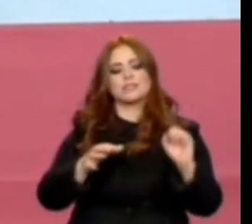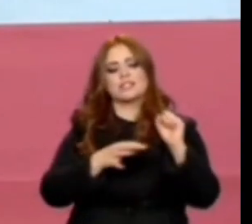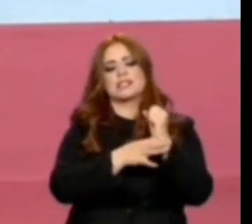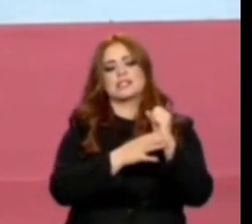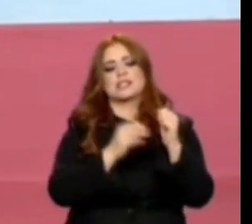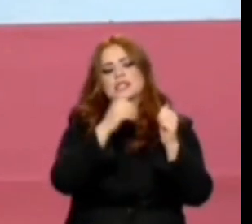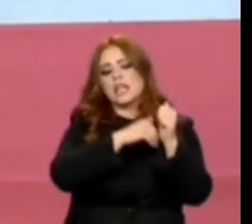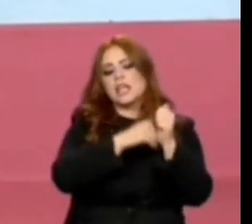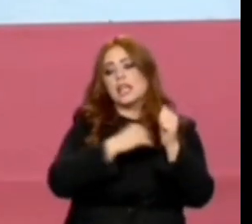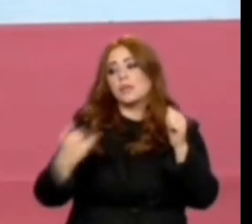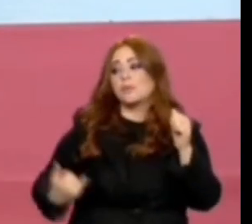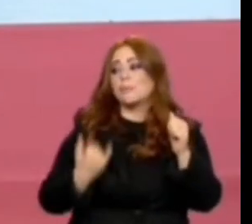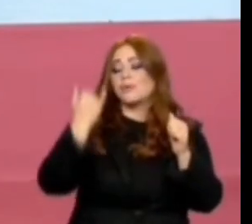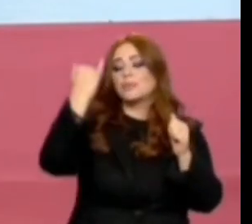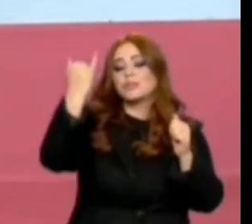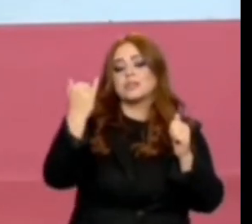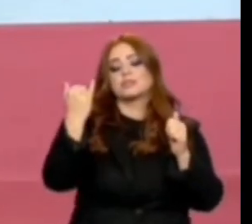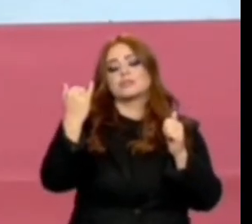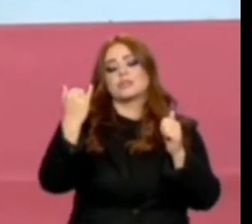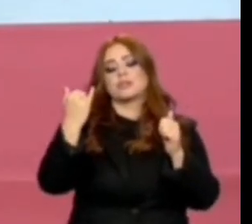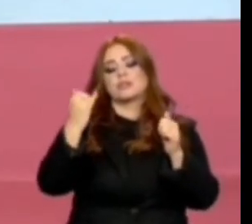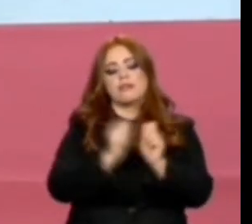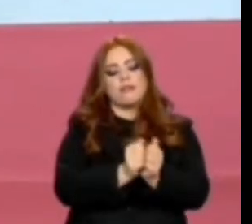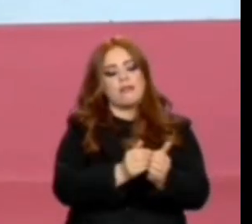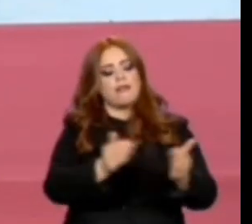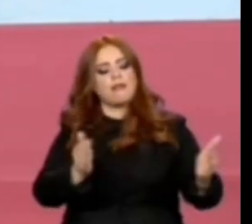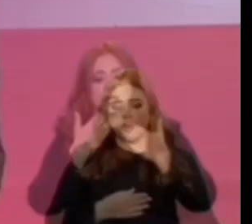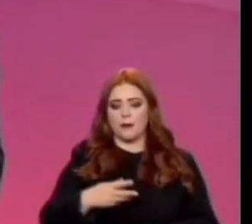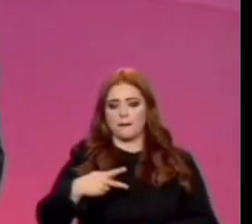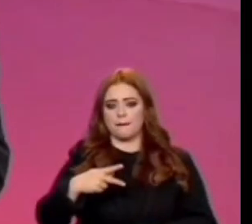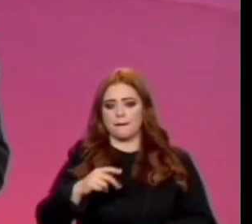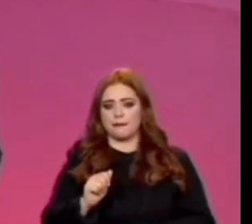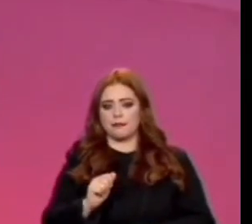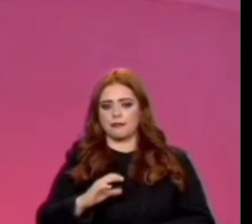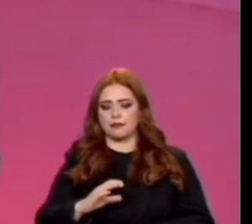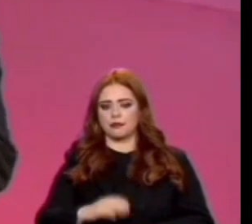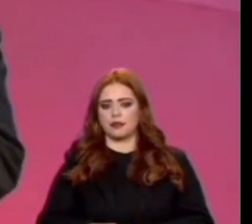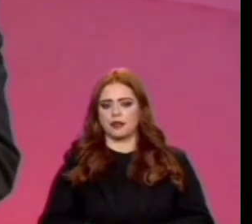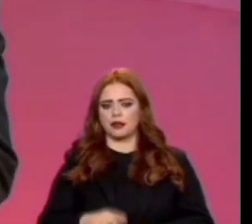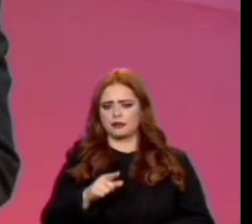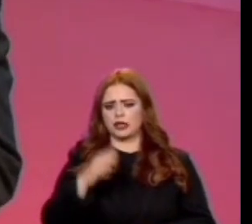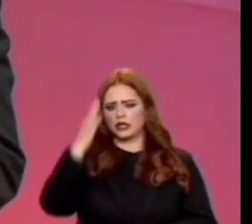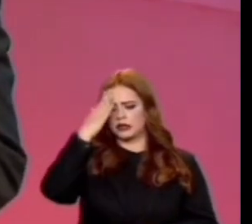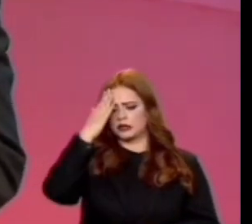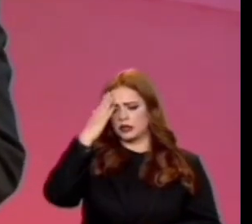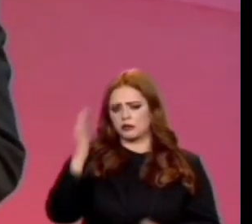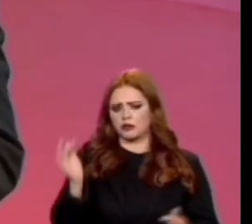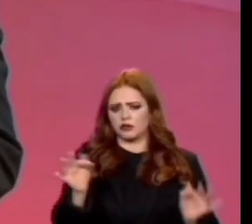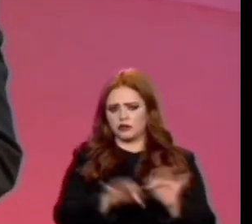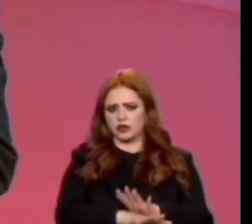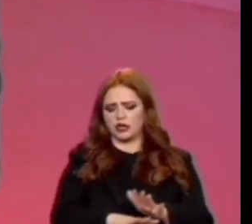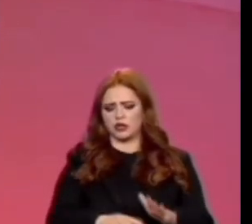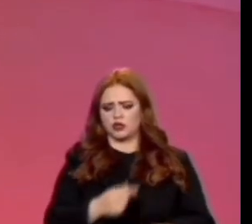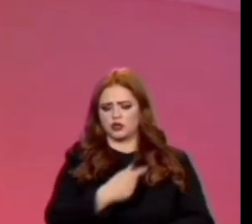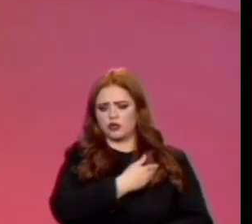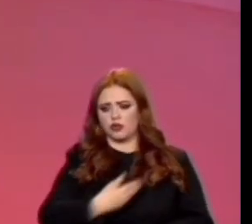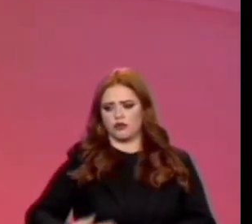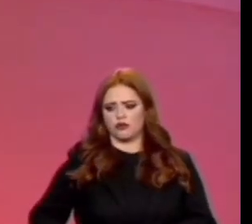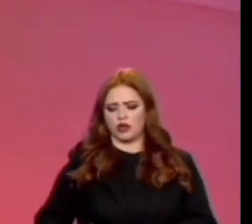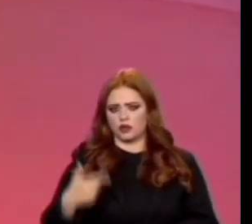do ciclo de desenvolvimento que se abre a partir de agora. Quando o senhor terminou o seu segundo mandato,